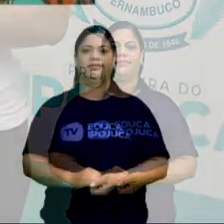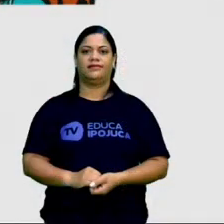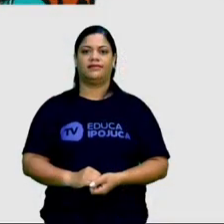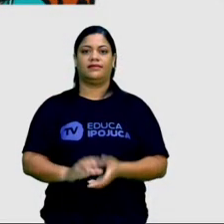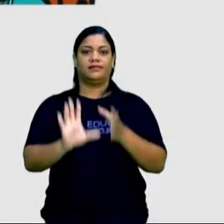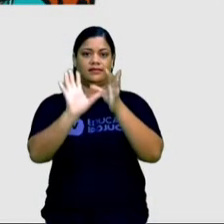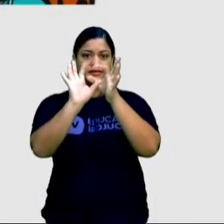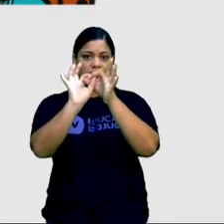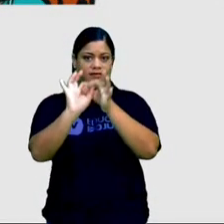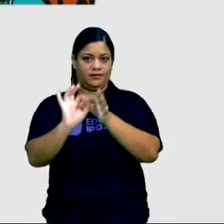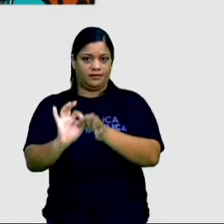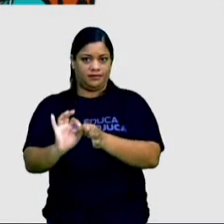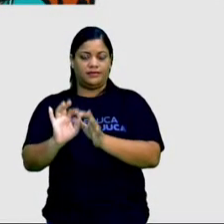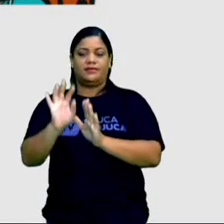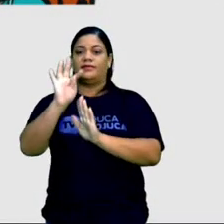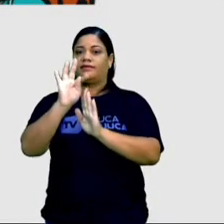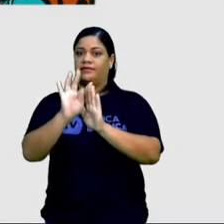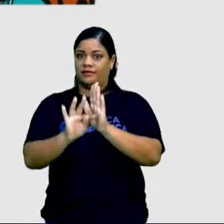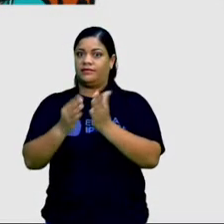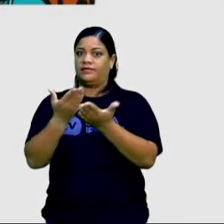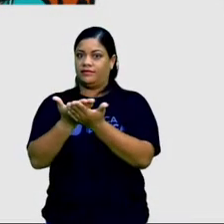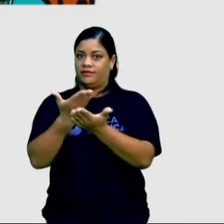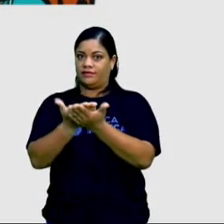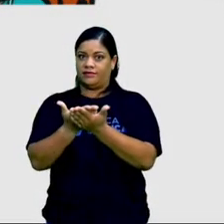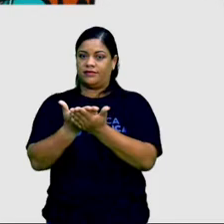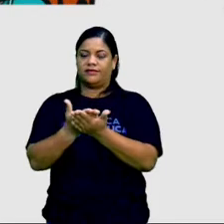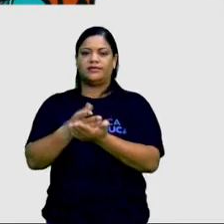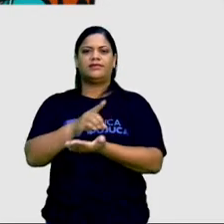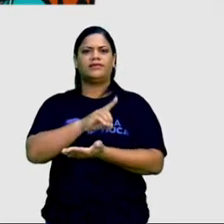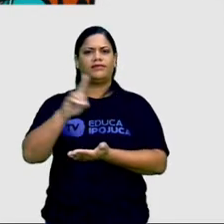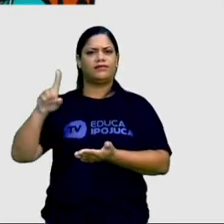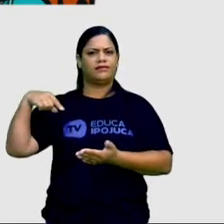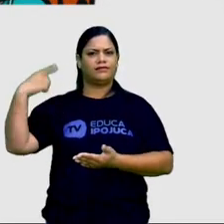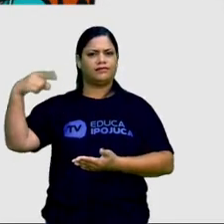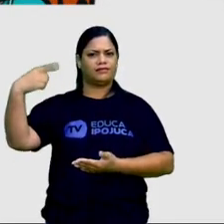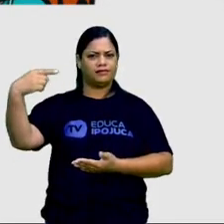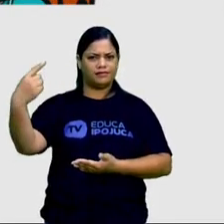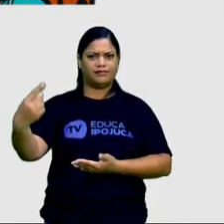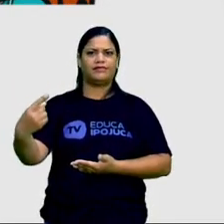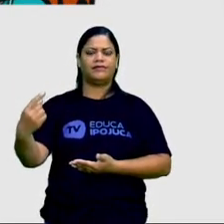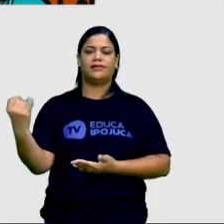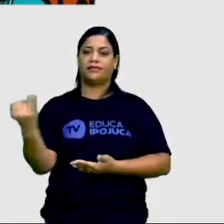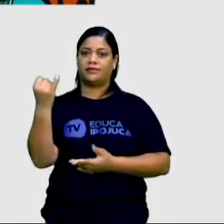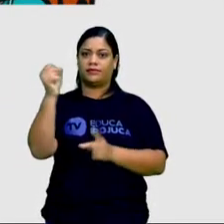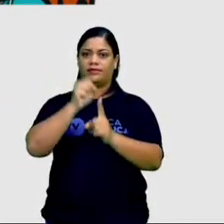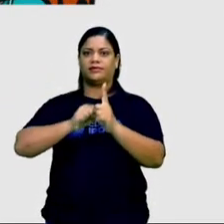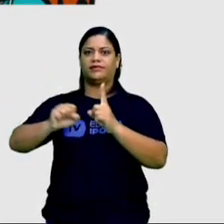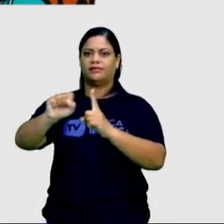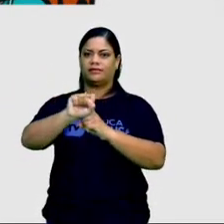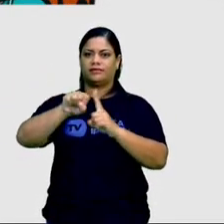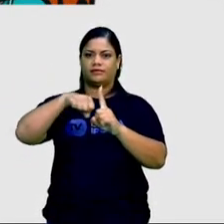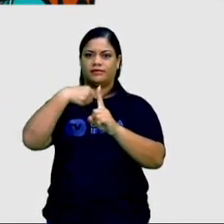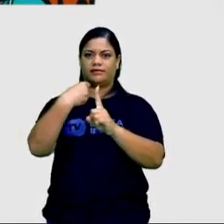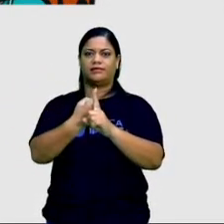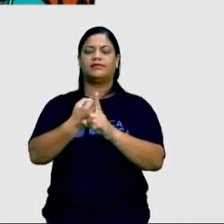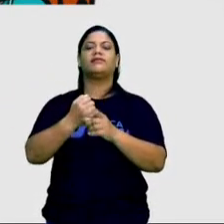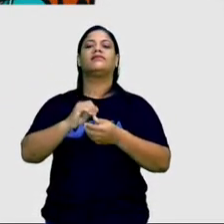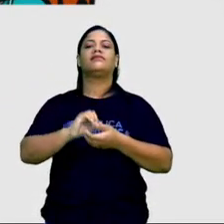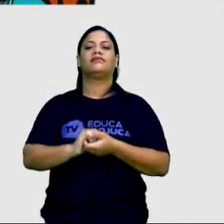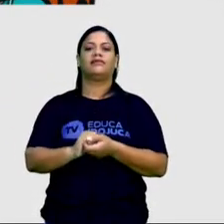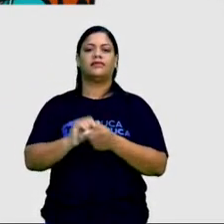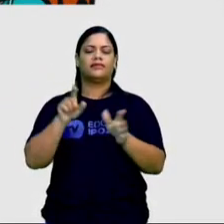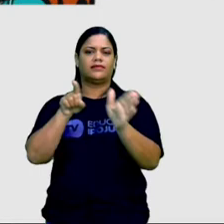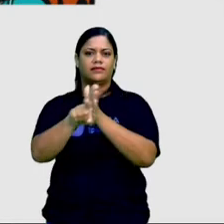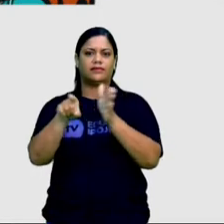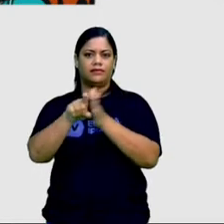conteúdo estudado faz parte do nosso cotidiano e é relevante para a sociedade como um todo. Faça as seguintes perguntas